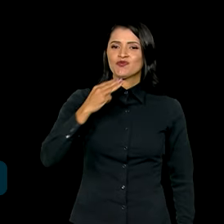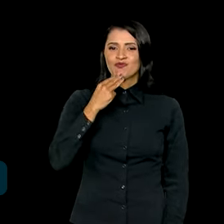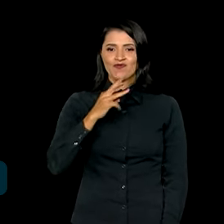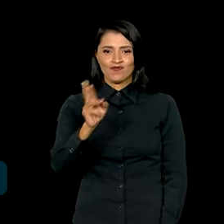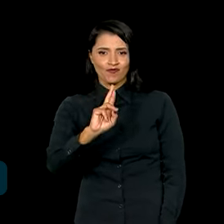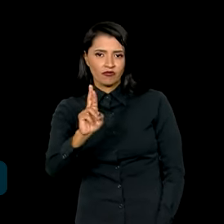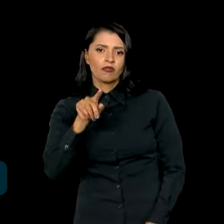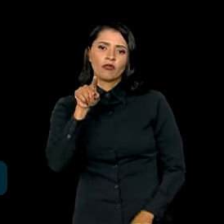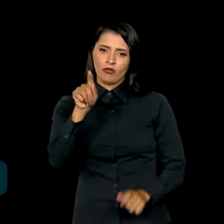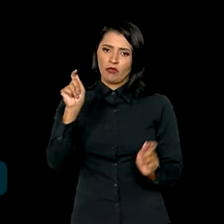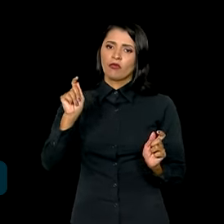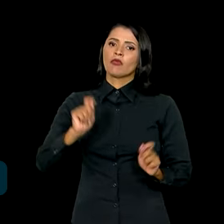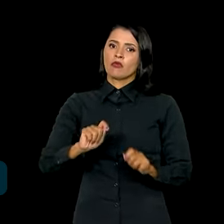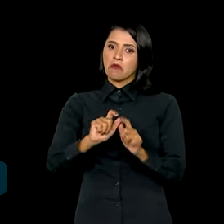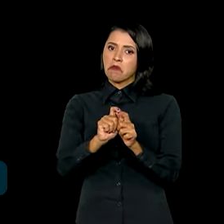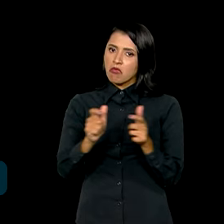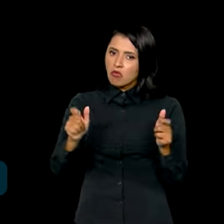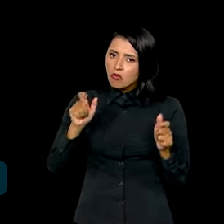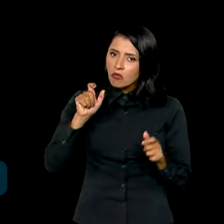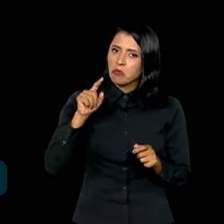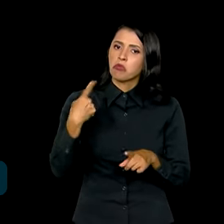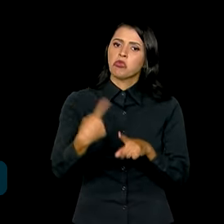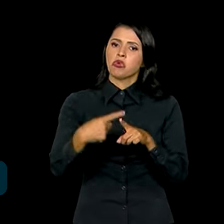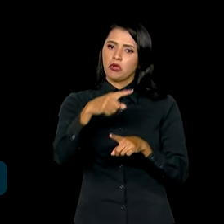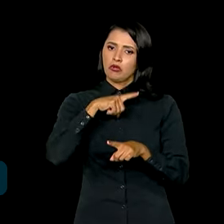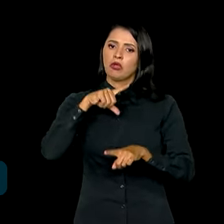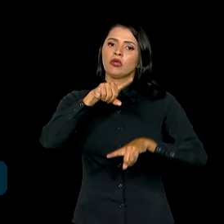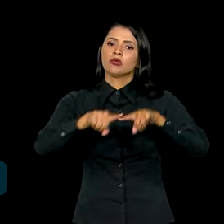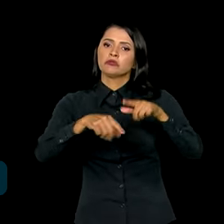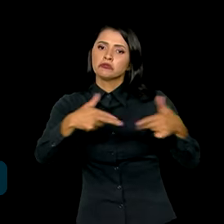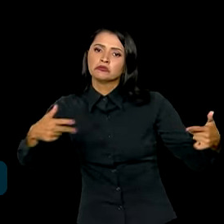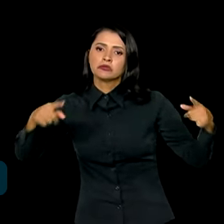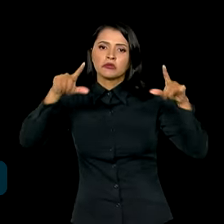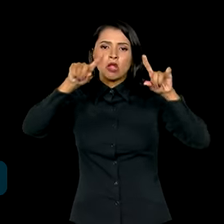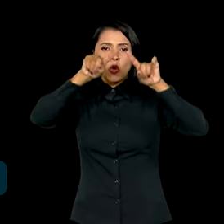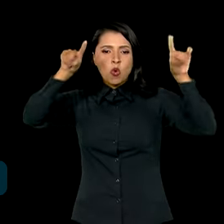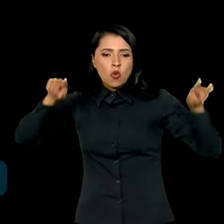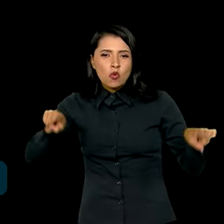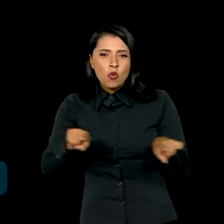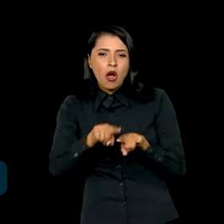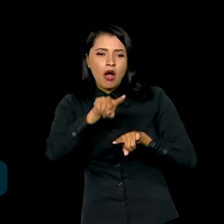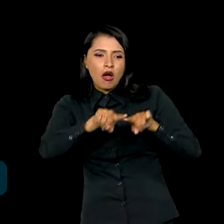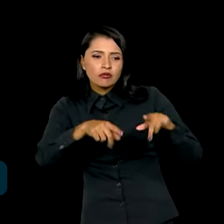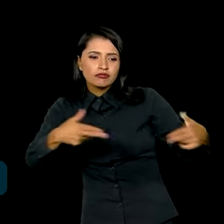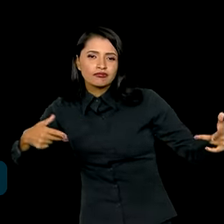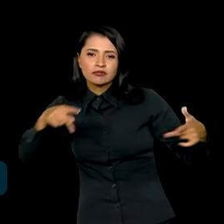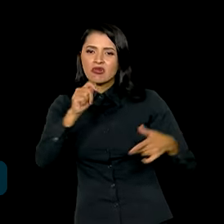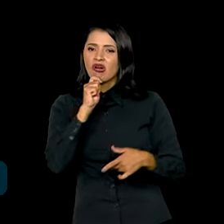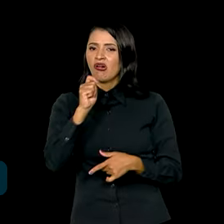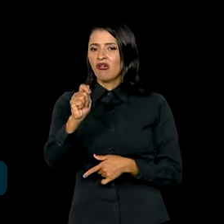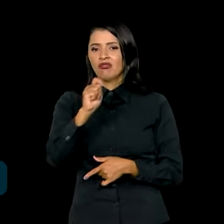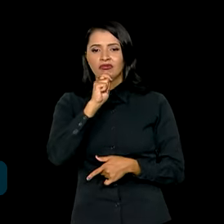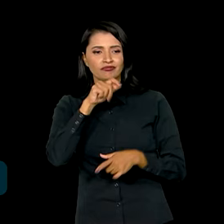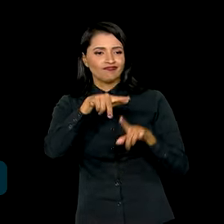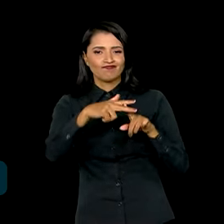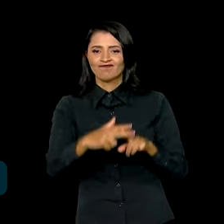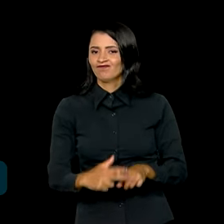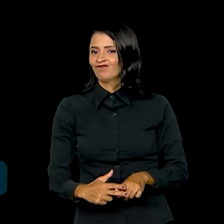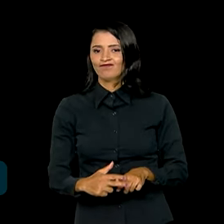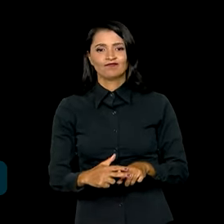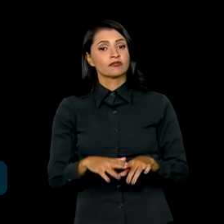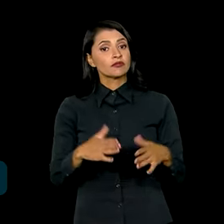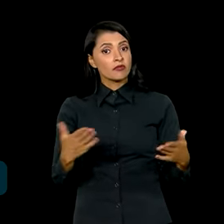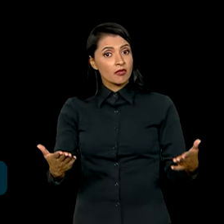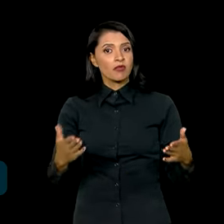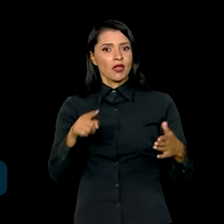Valor que pode ser ainda maior, já que há objetos, quadros e mobília que ainda não foram completamente restaurados.